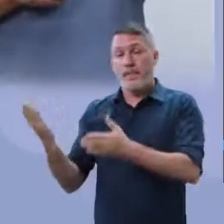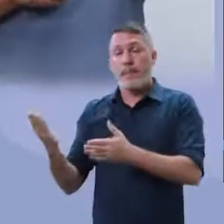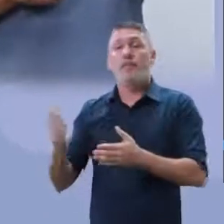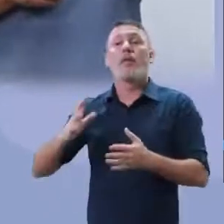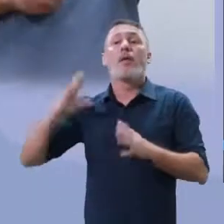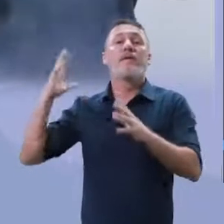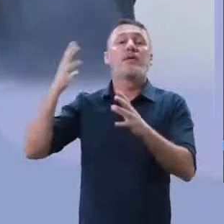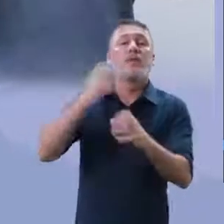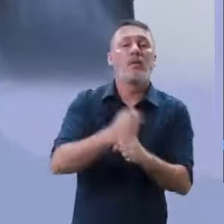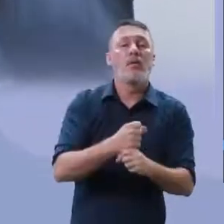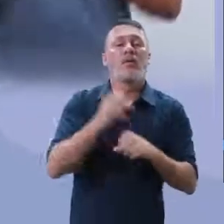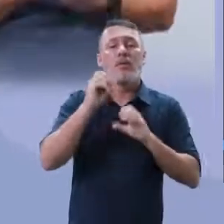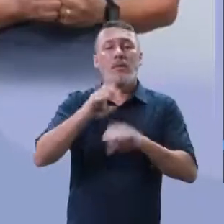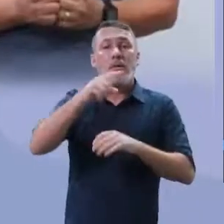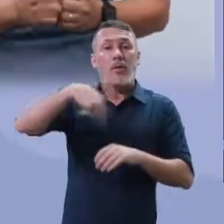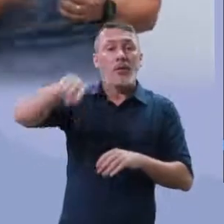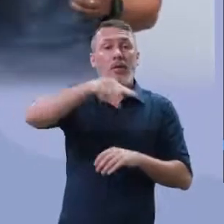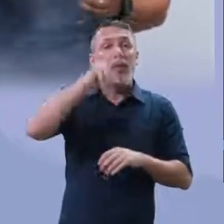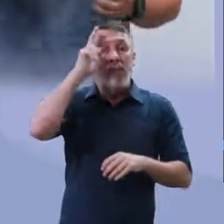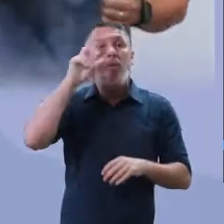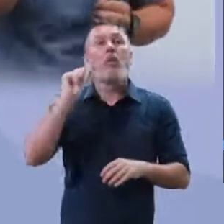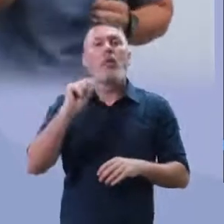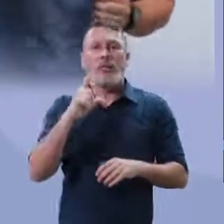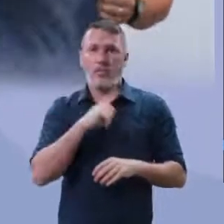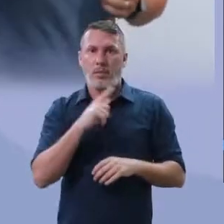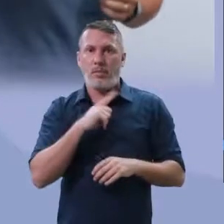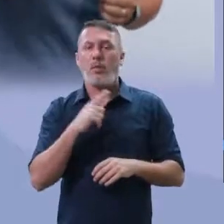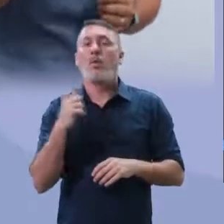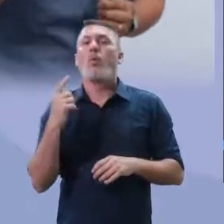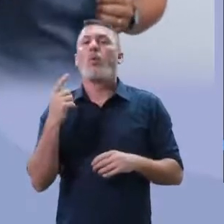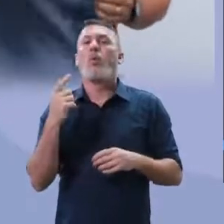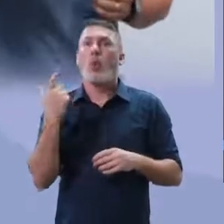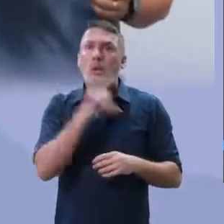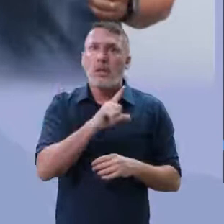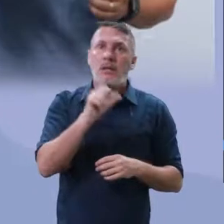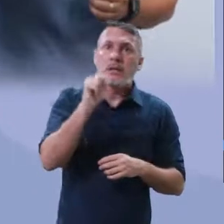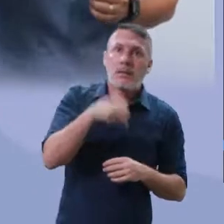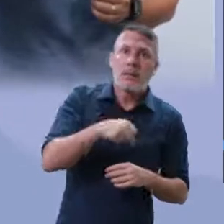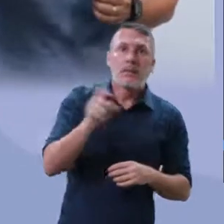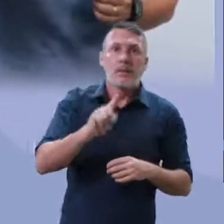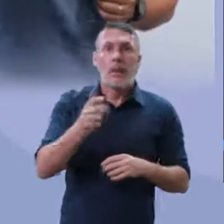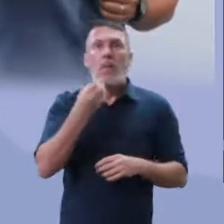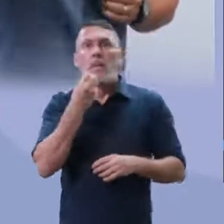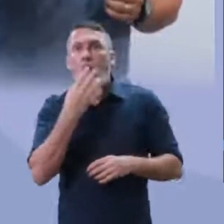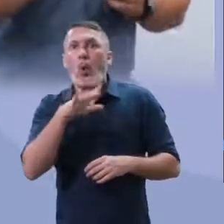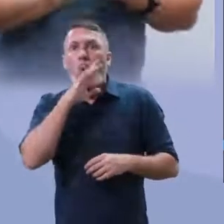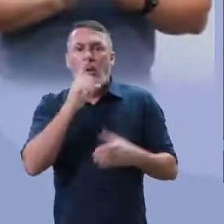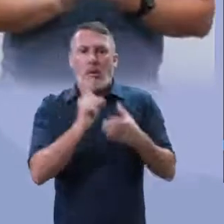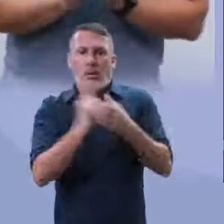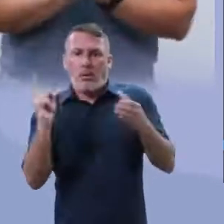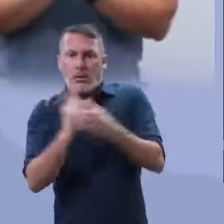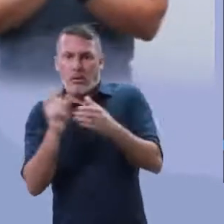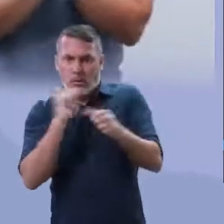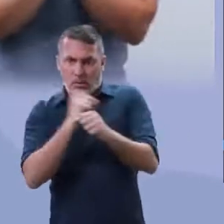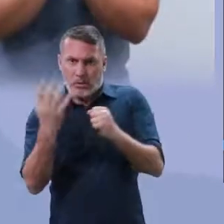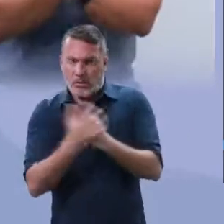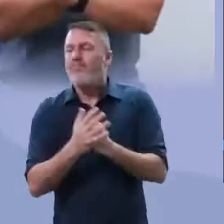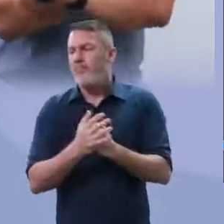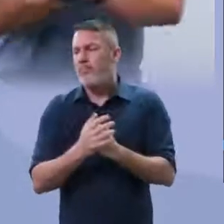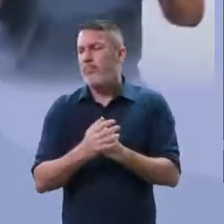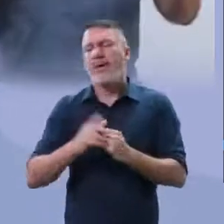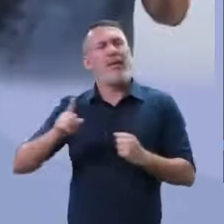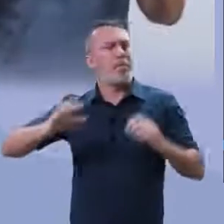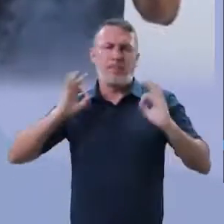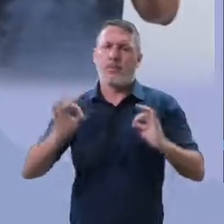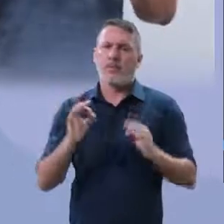olha só, o que nós temos, trabalhamos nessa aula? Só para lembrar, a eficácia do isolamento social para a Covid-19 é